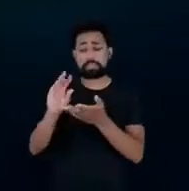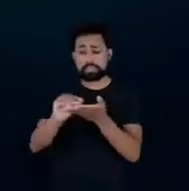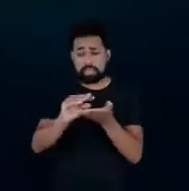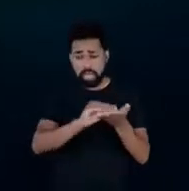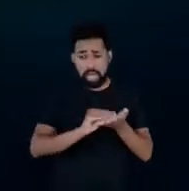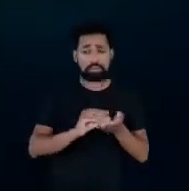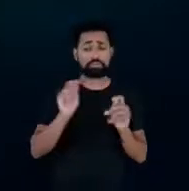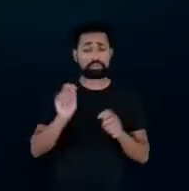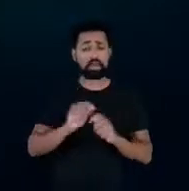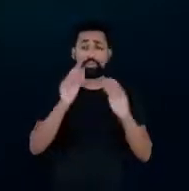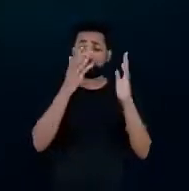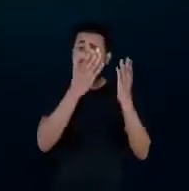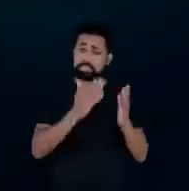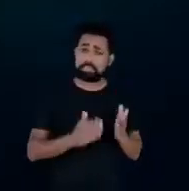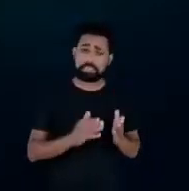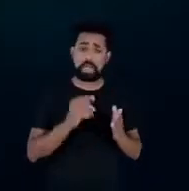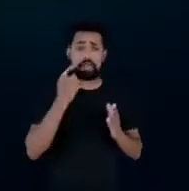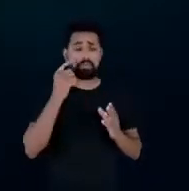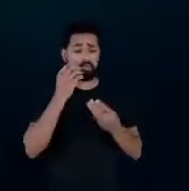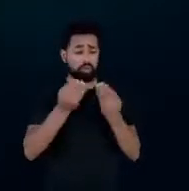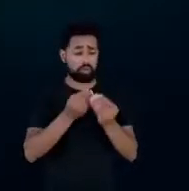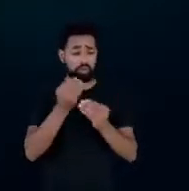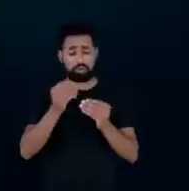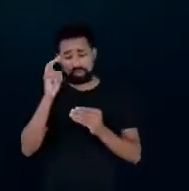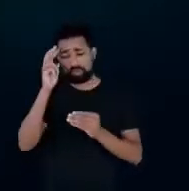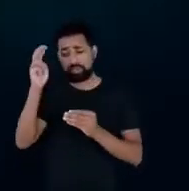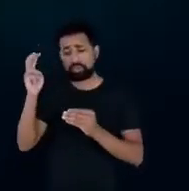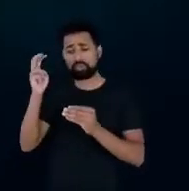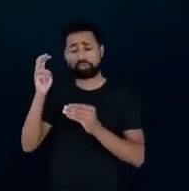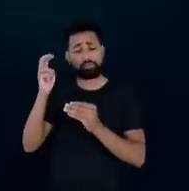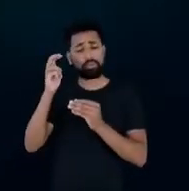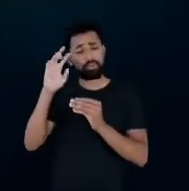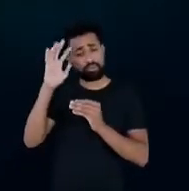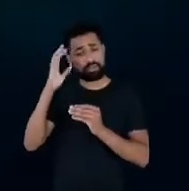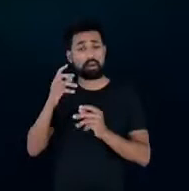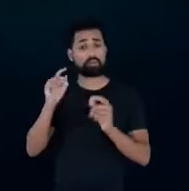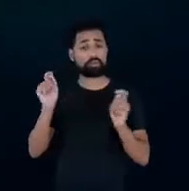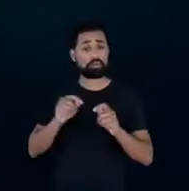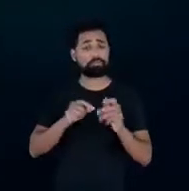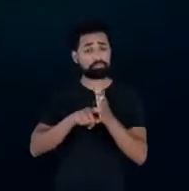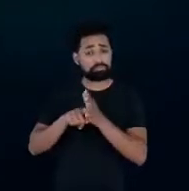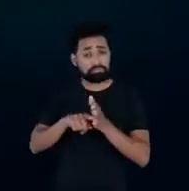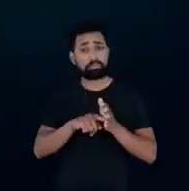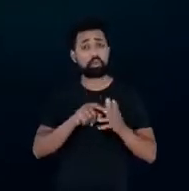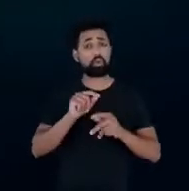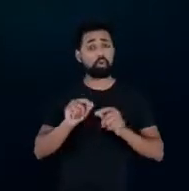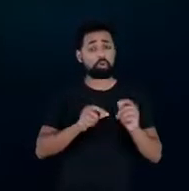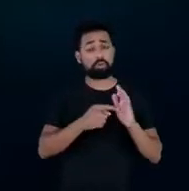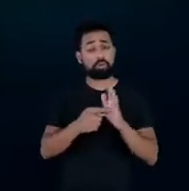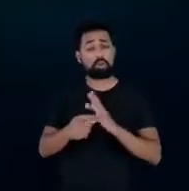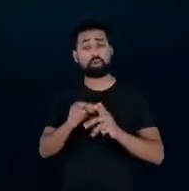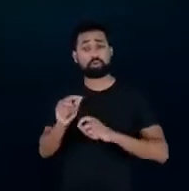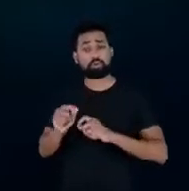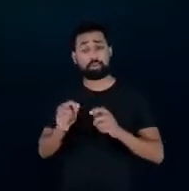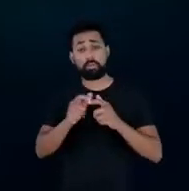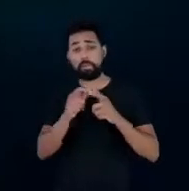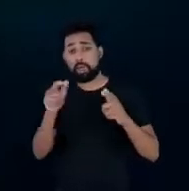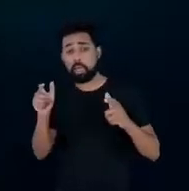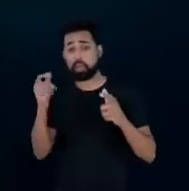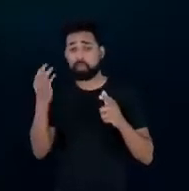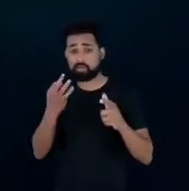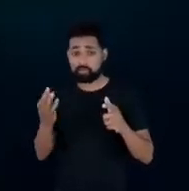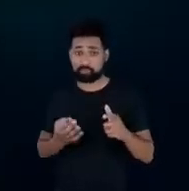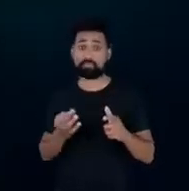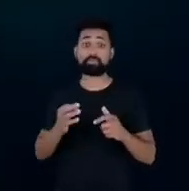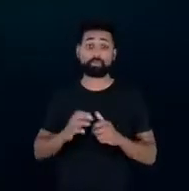algoritmos, com inteligência artificial e que isso pode derivar uma ação que leve no sentido de uma maior eficiência energética.